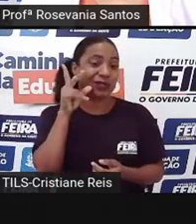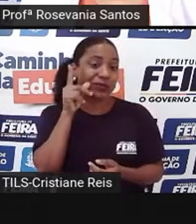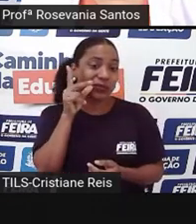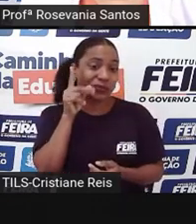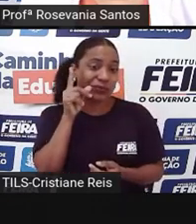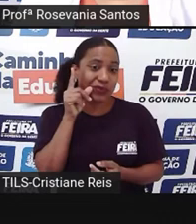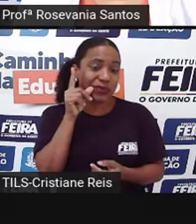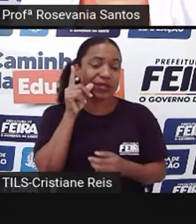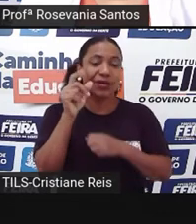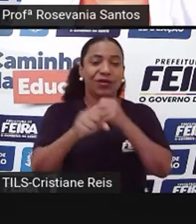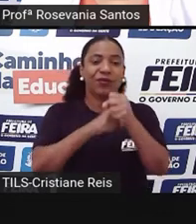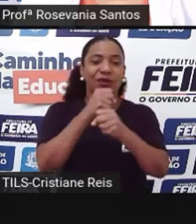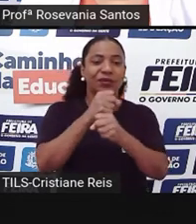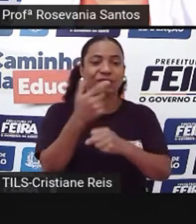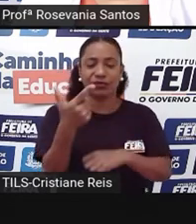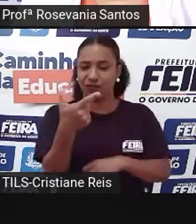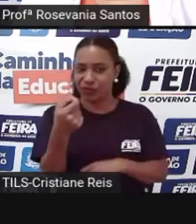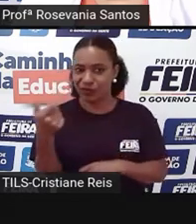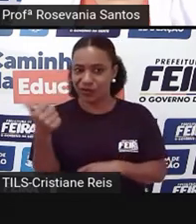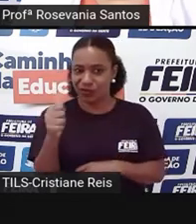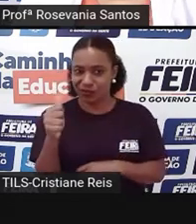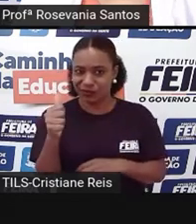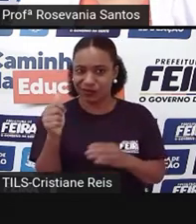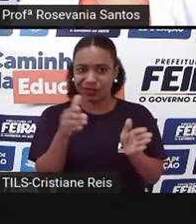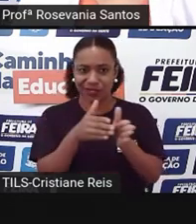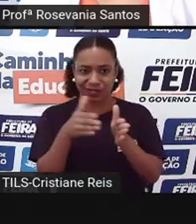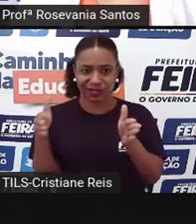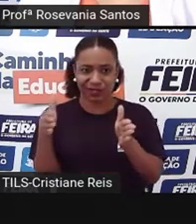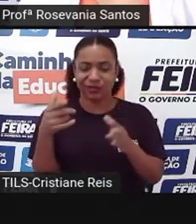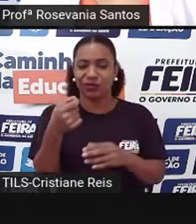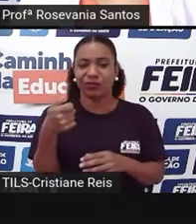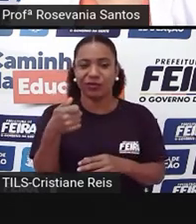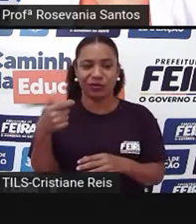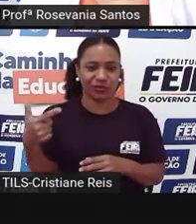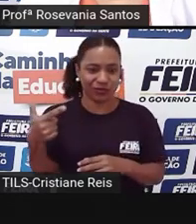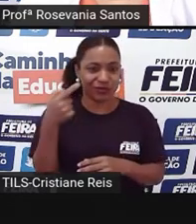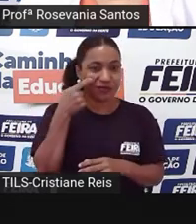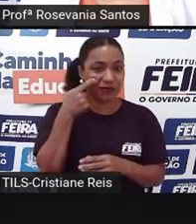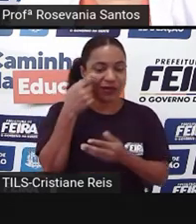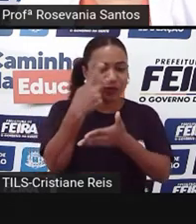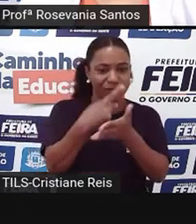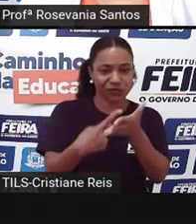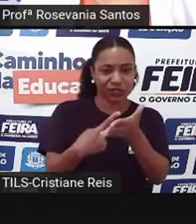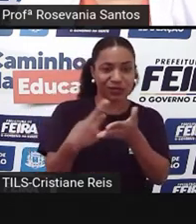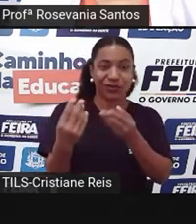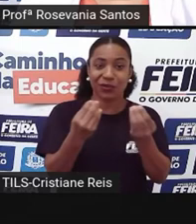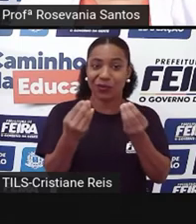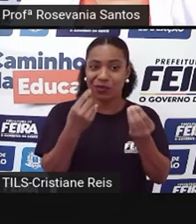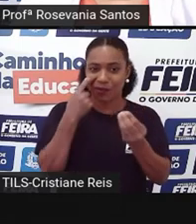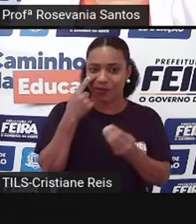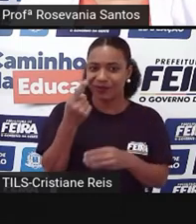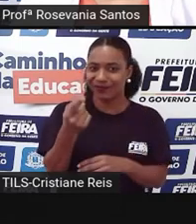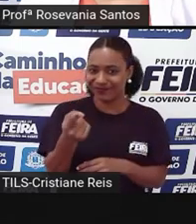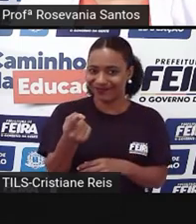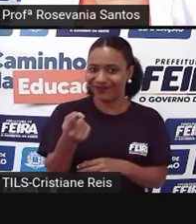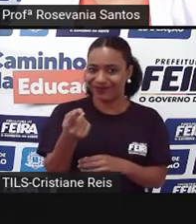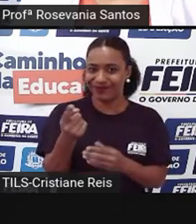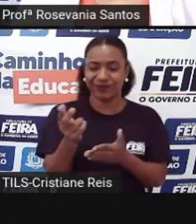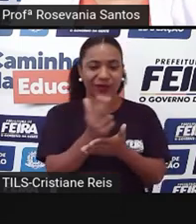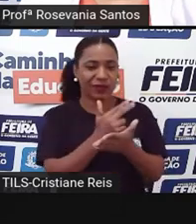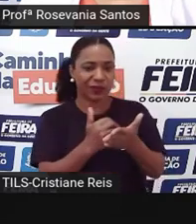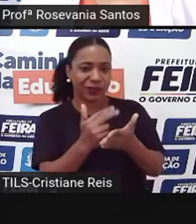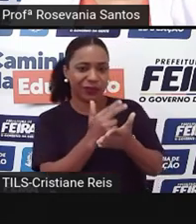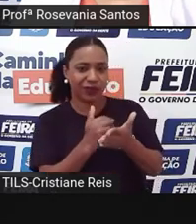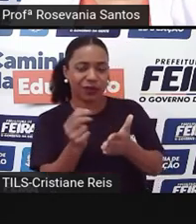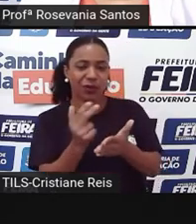e 2012, né, nos eixos, o traçado da obra que vocês estão vendo aí e o